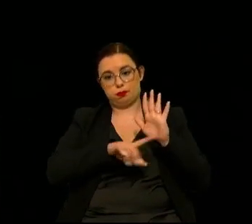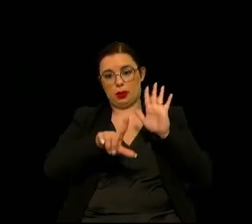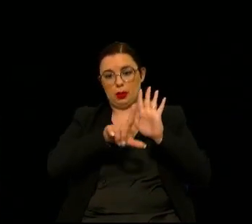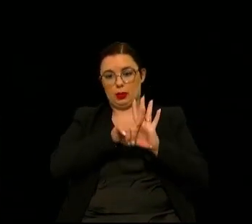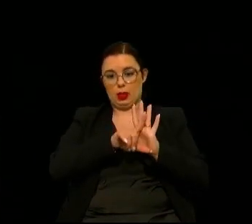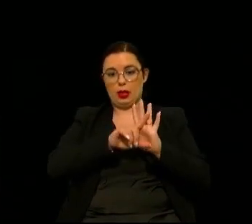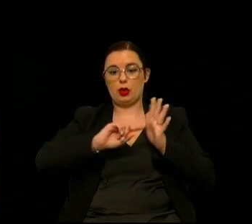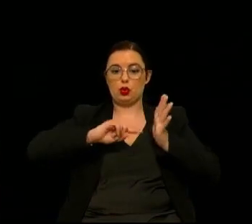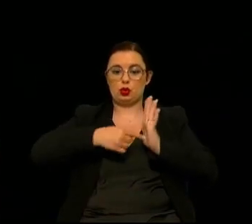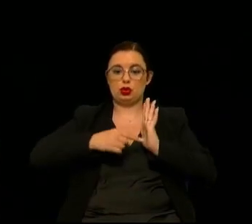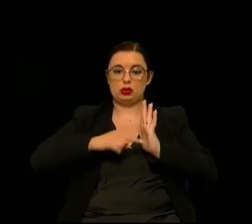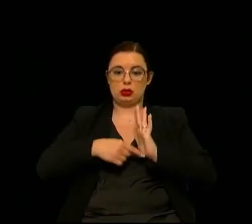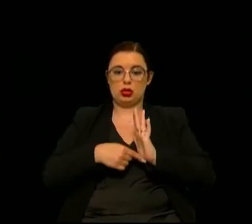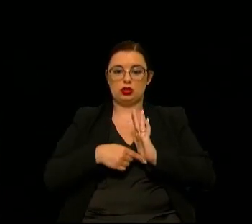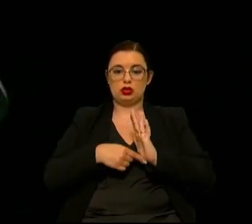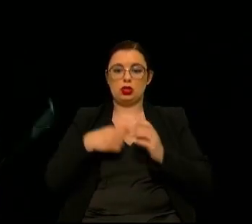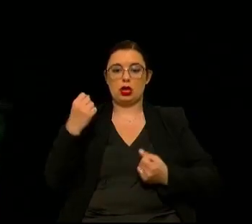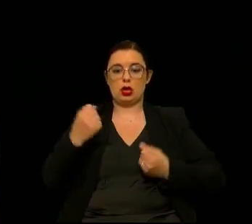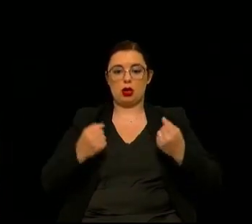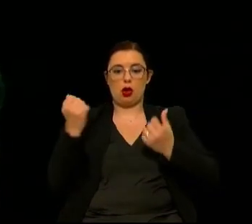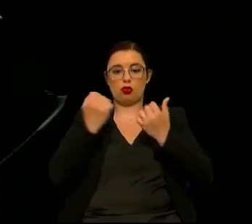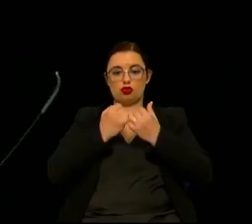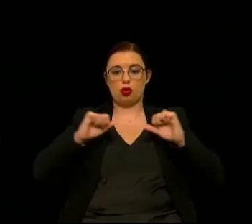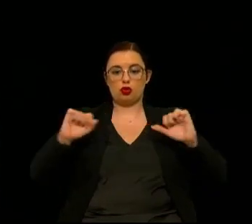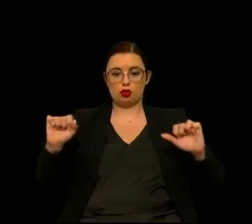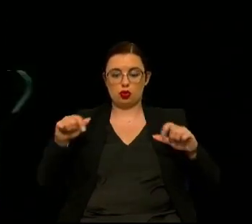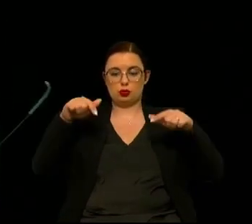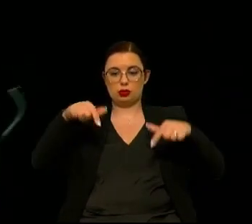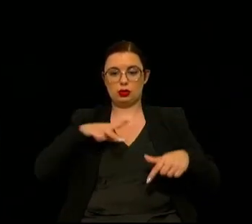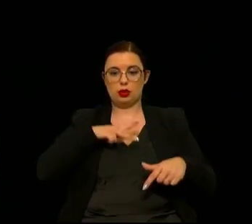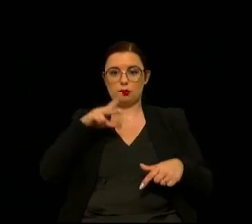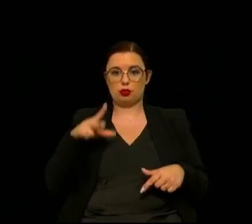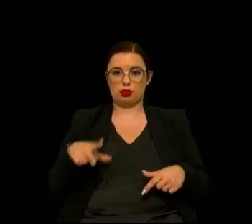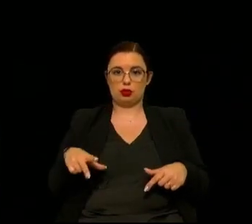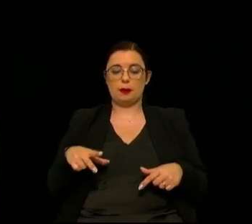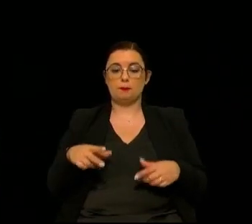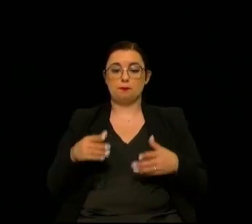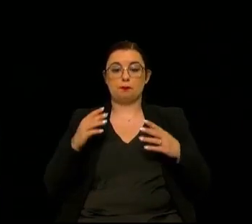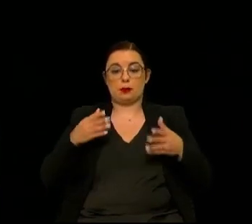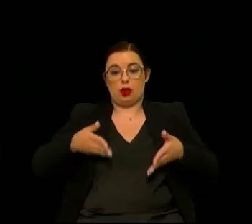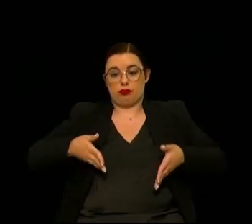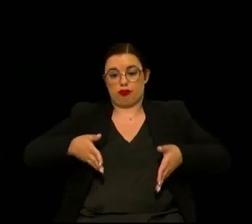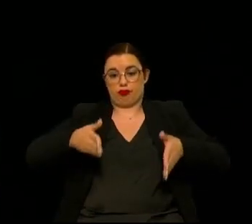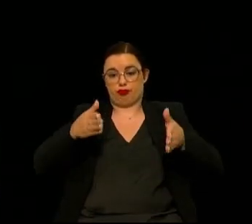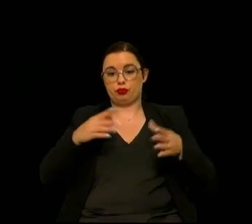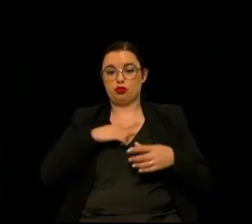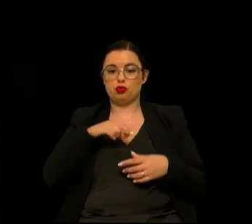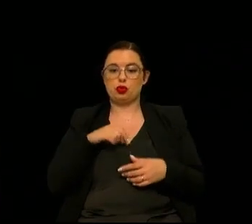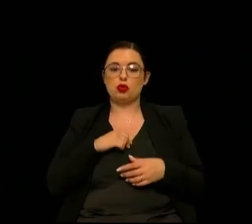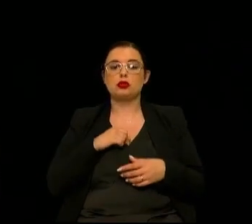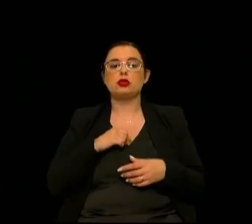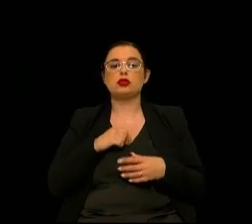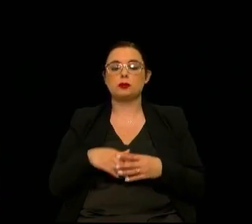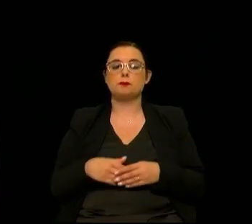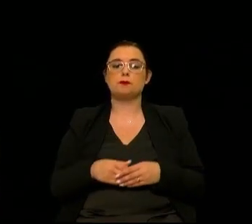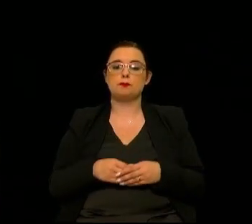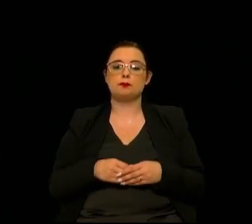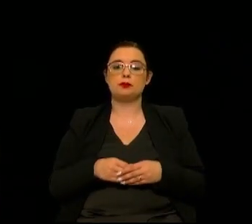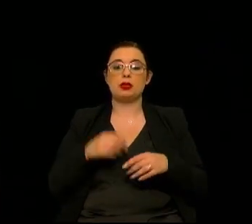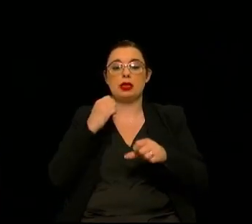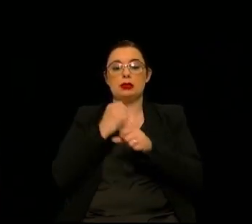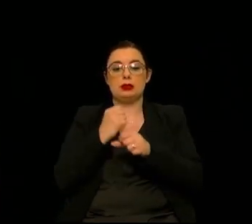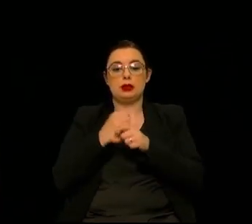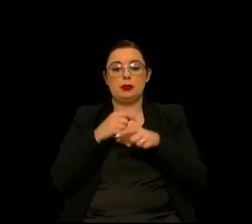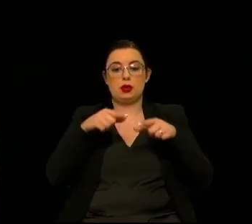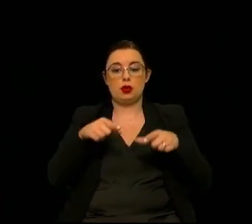o teste de veículos autónomos e automatizados em Portugal nas nossas estradas ainda não esse trabalho